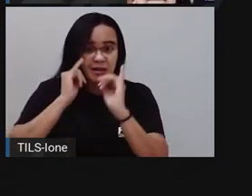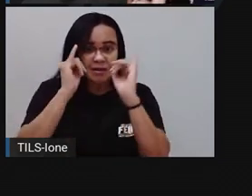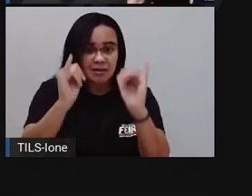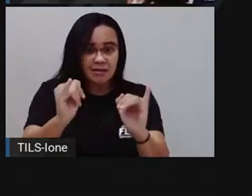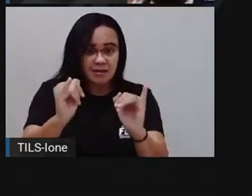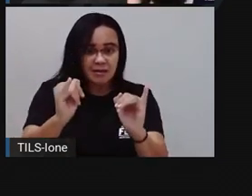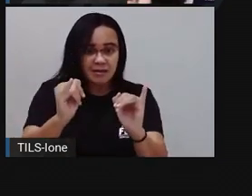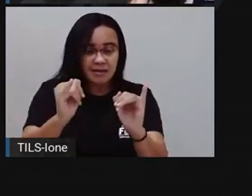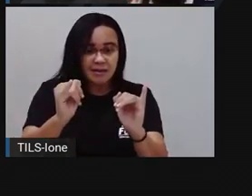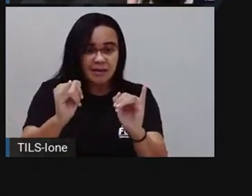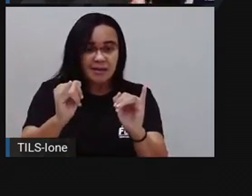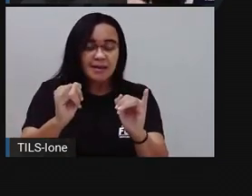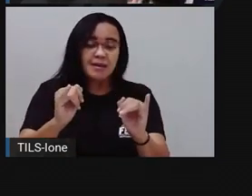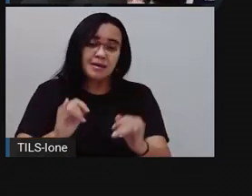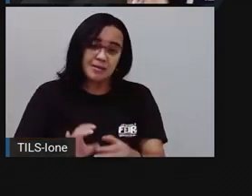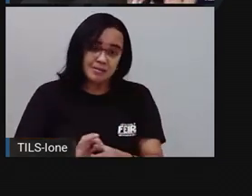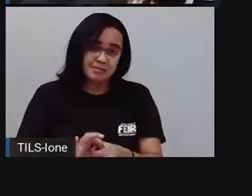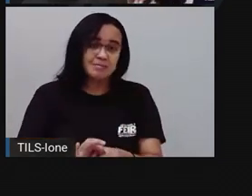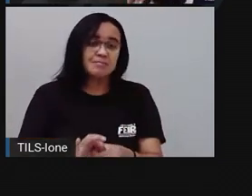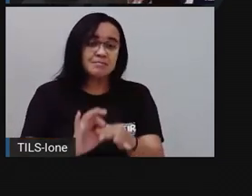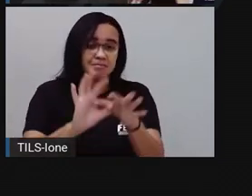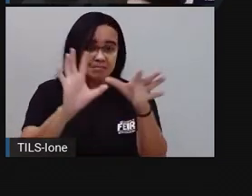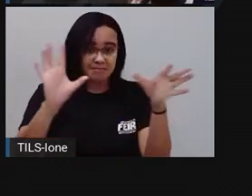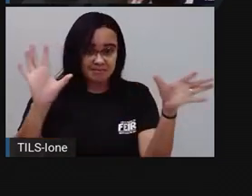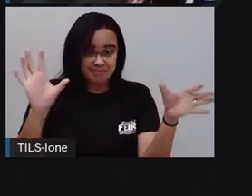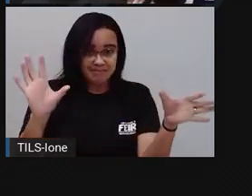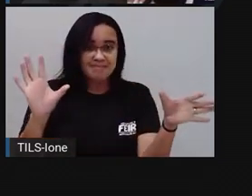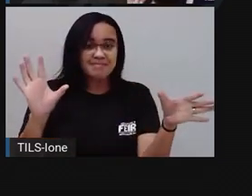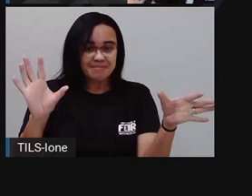que você pode passar.